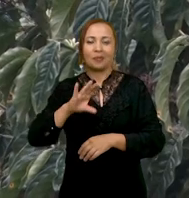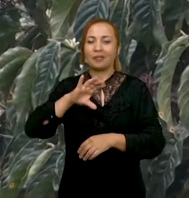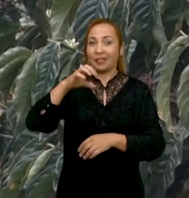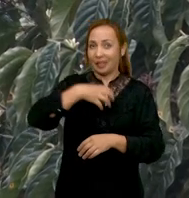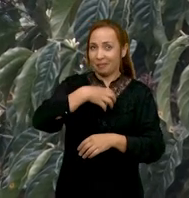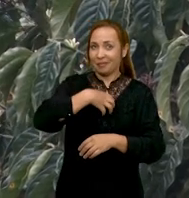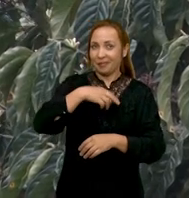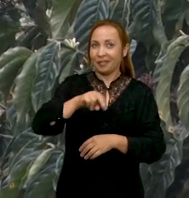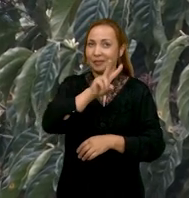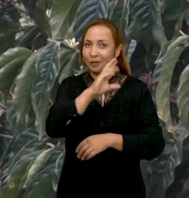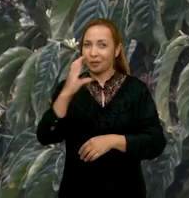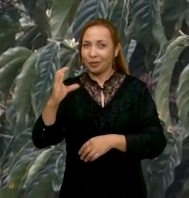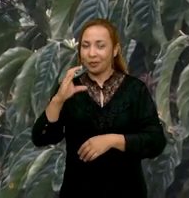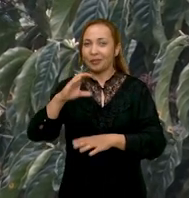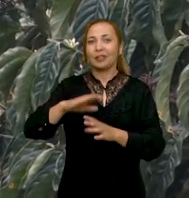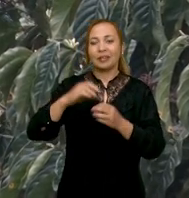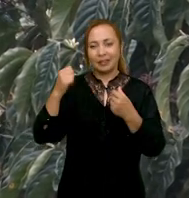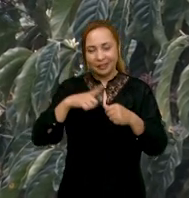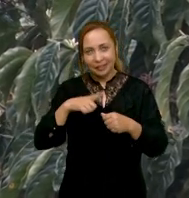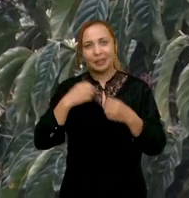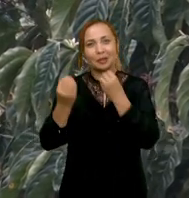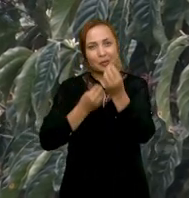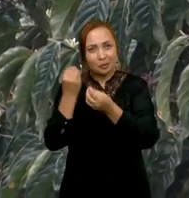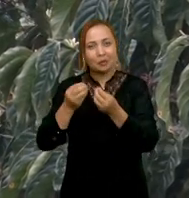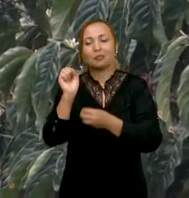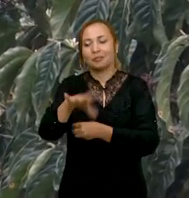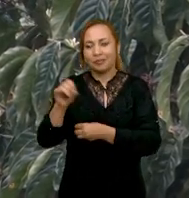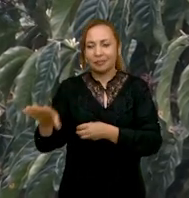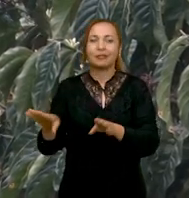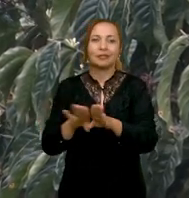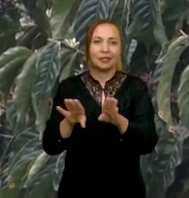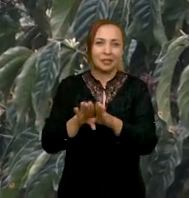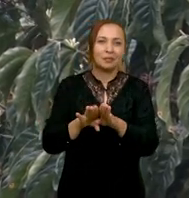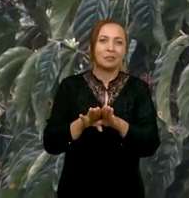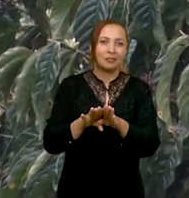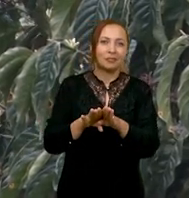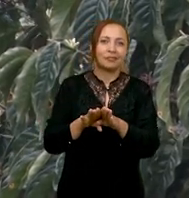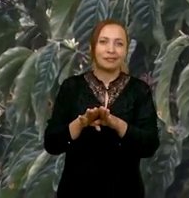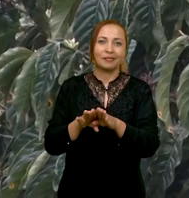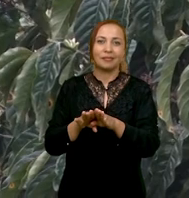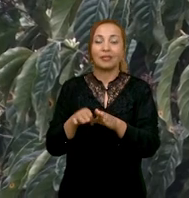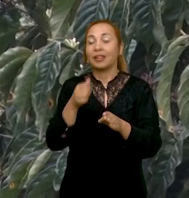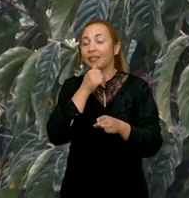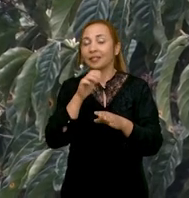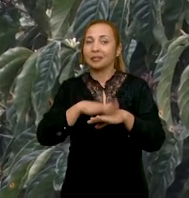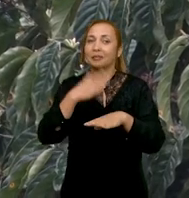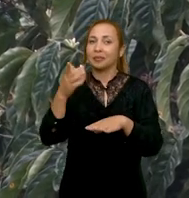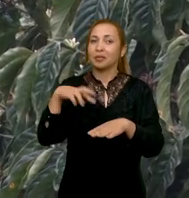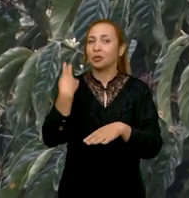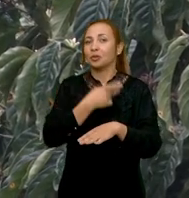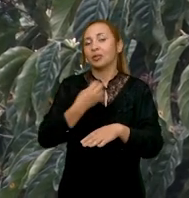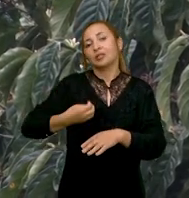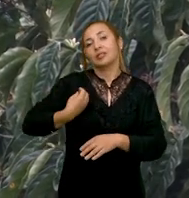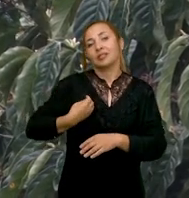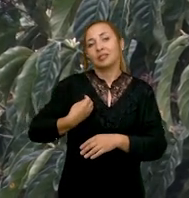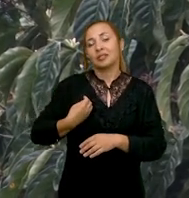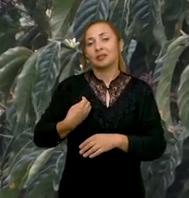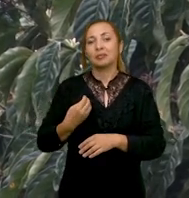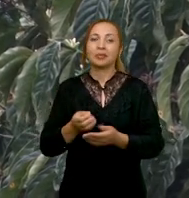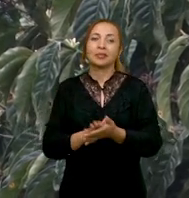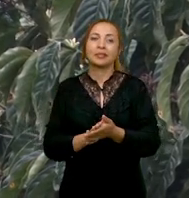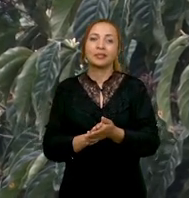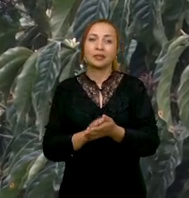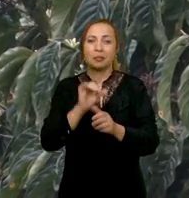Conquista, que tem como implantar esse café também. uma opção a mais para o produtor, né? E ainda mais que nós estamos passando por